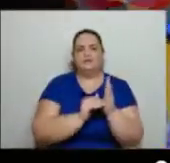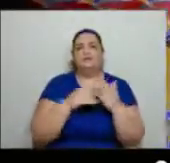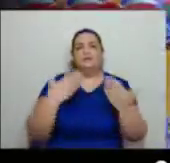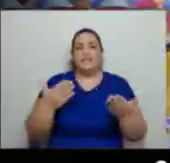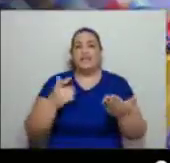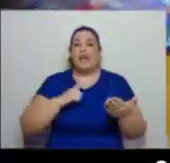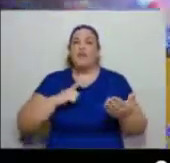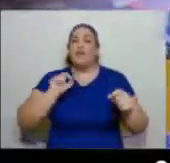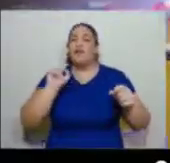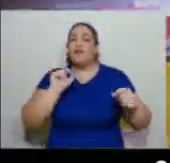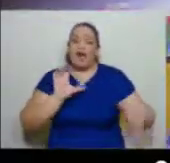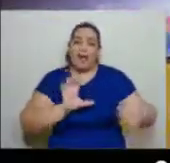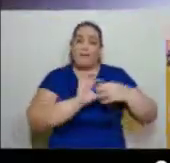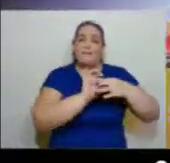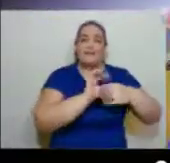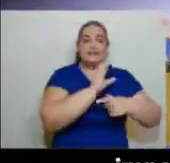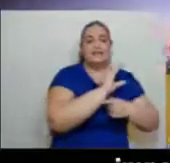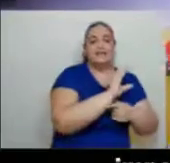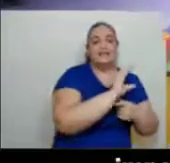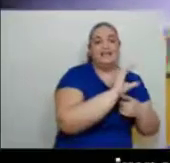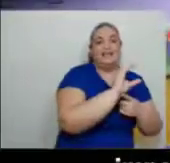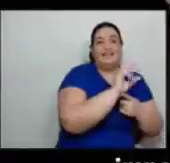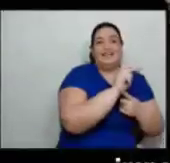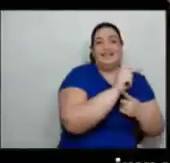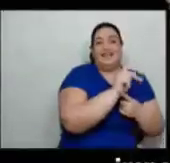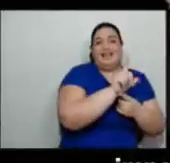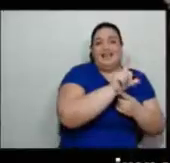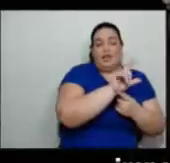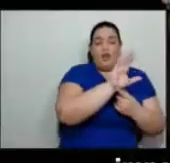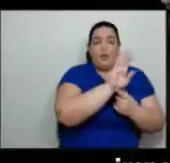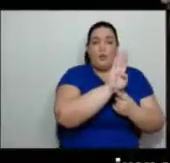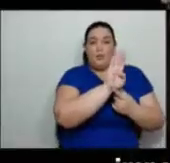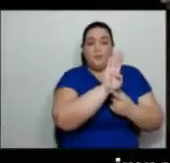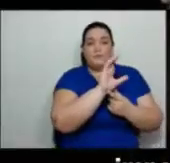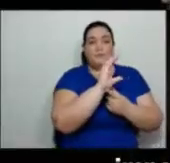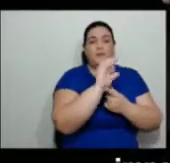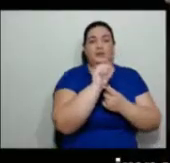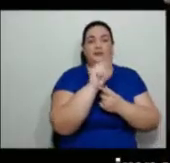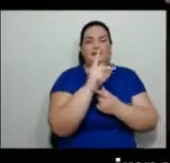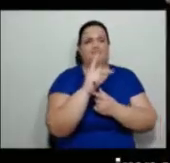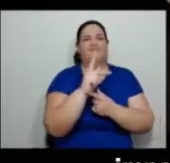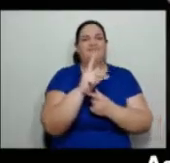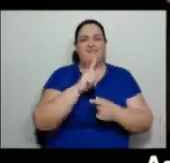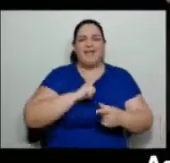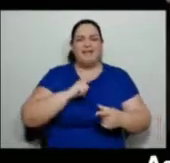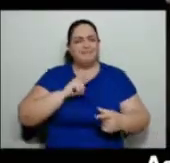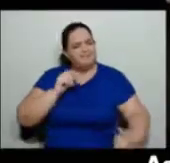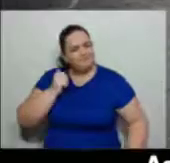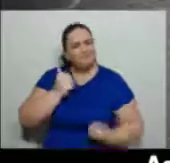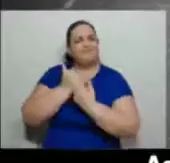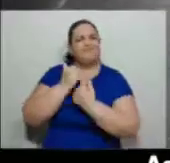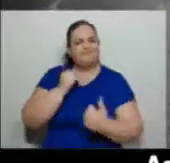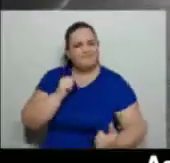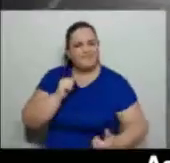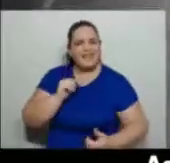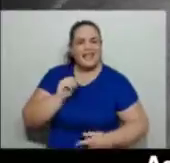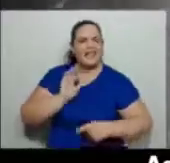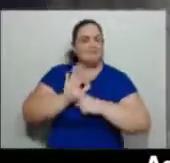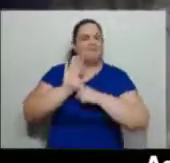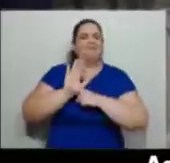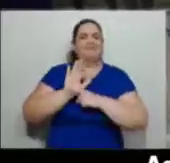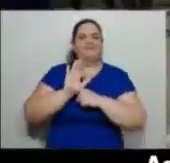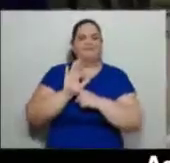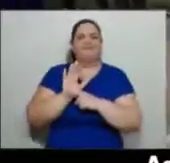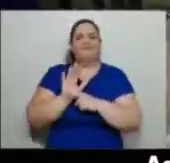parceria com a Club Cap foi de extrema importância para o sucesso do calendário APAiano. As Olimpíadas